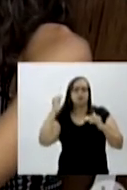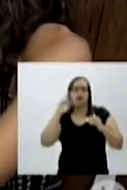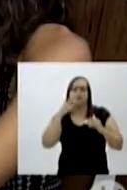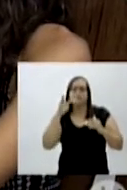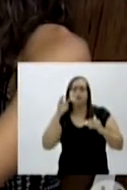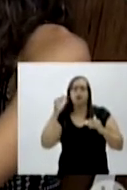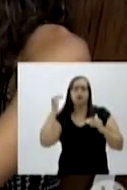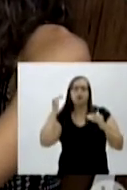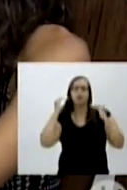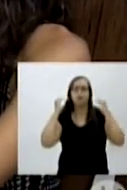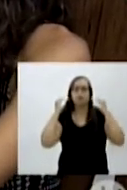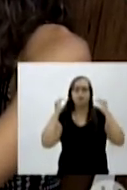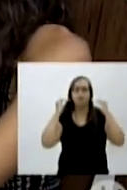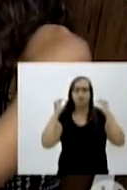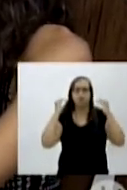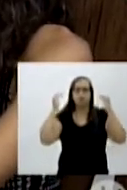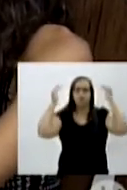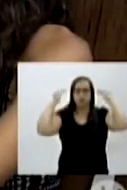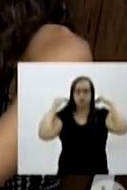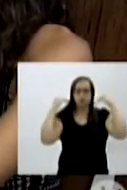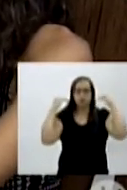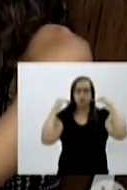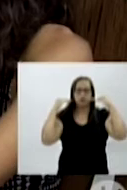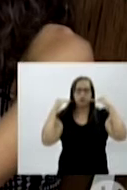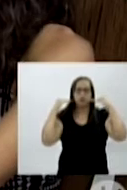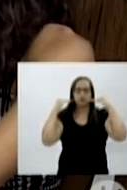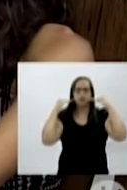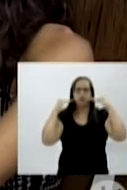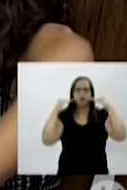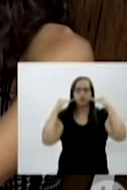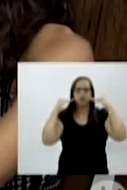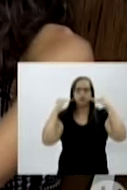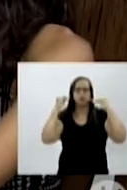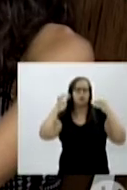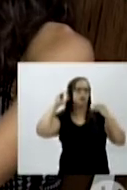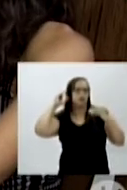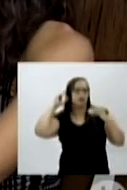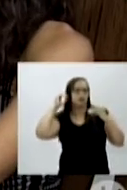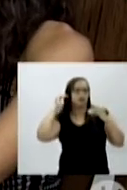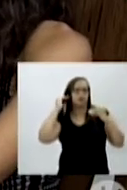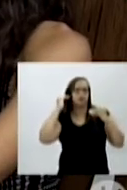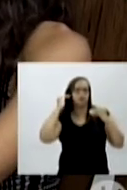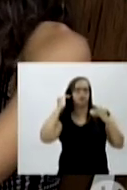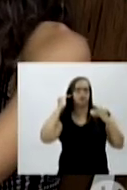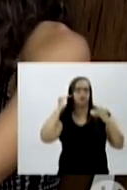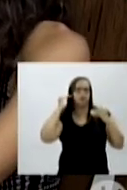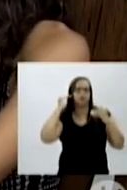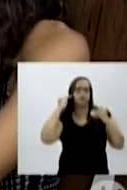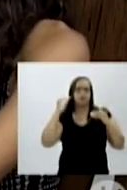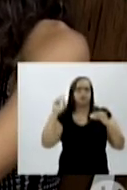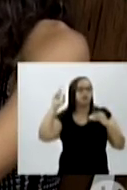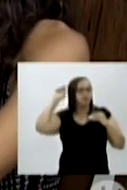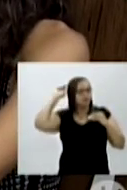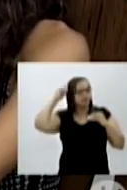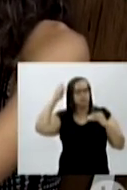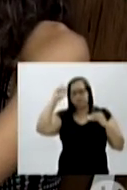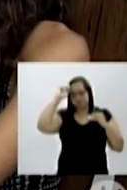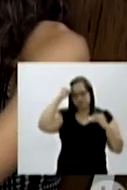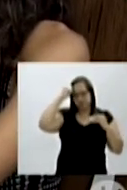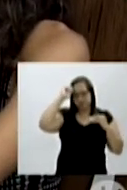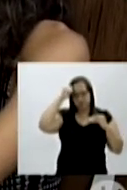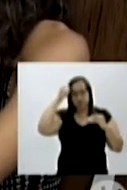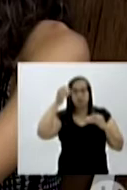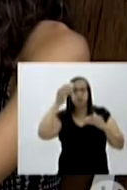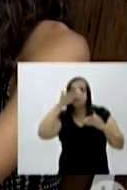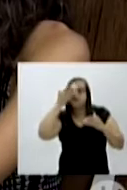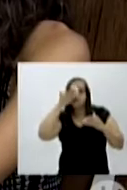não é grande até o ombro ou até a orelha, por exemplo. Ele é curto, ele é escuro, mas eu não